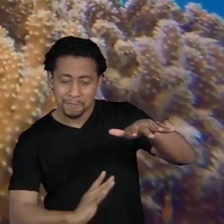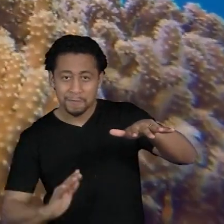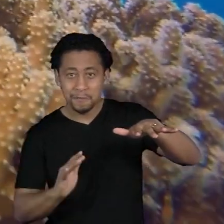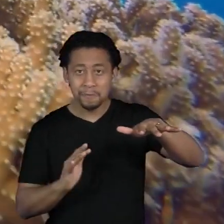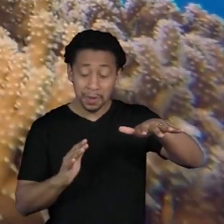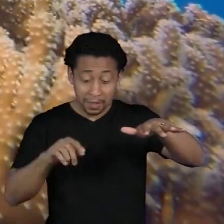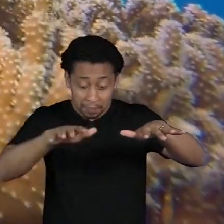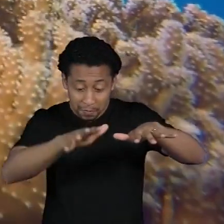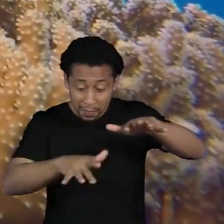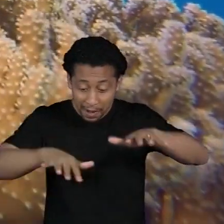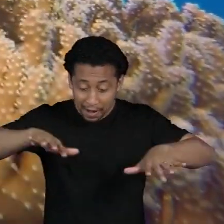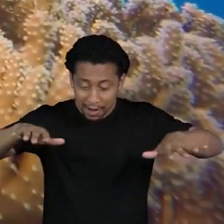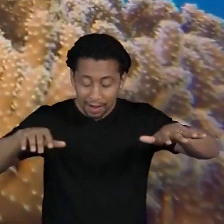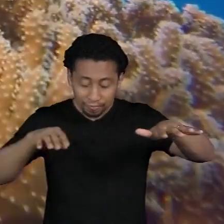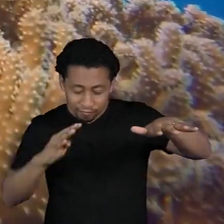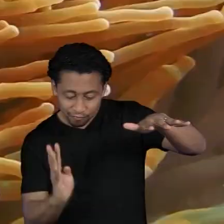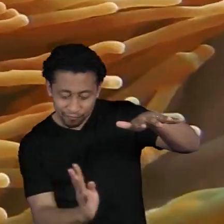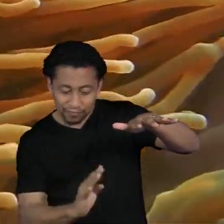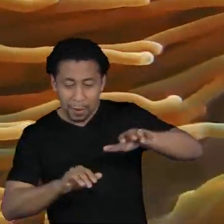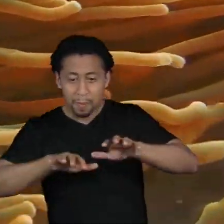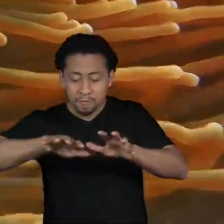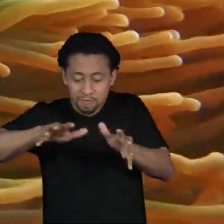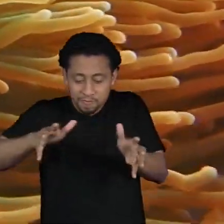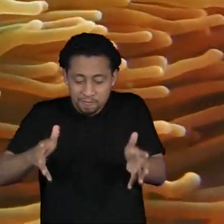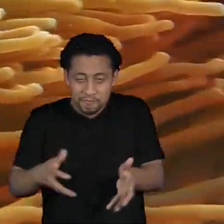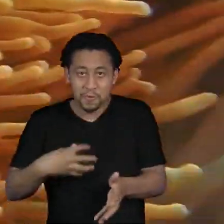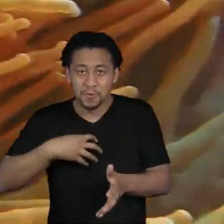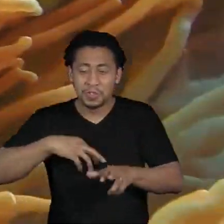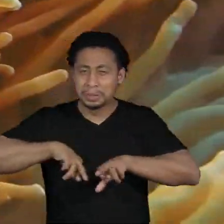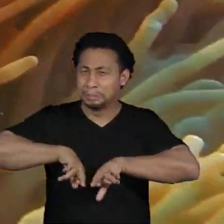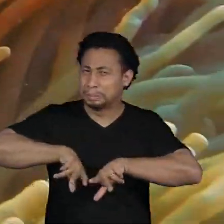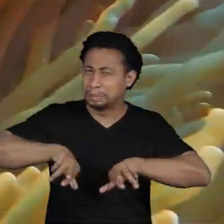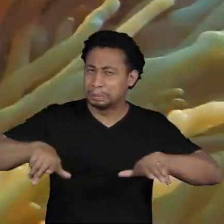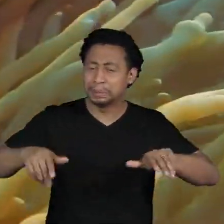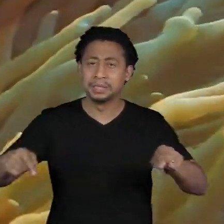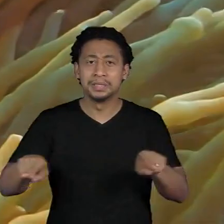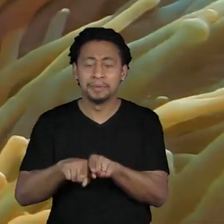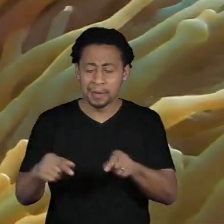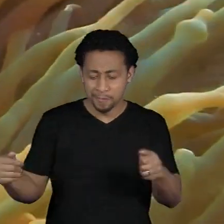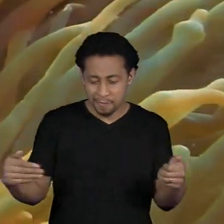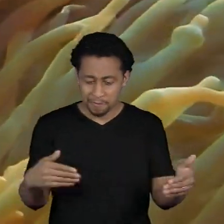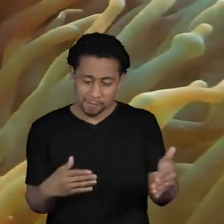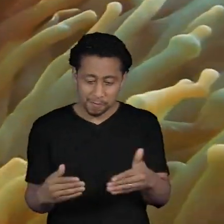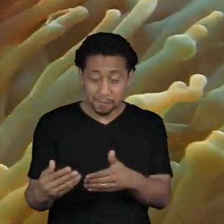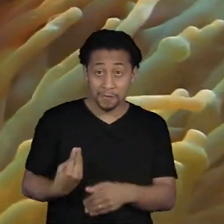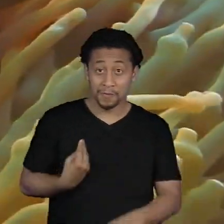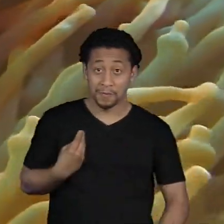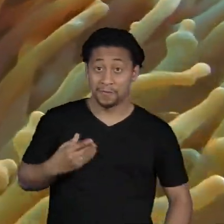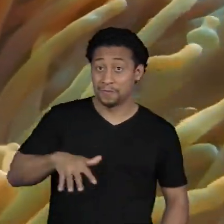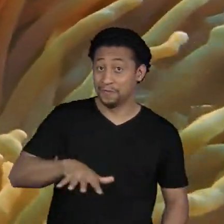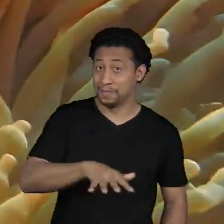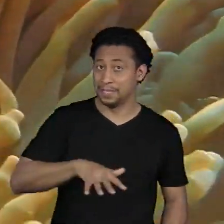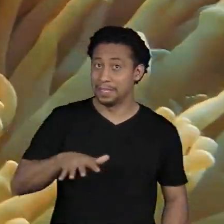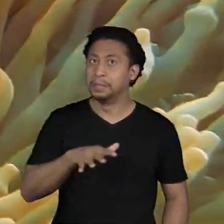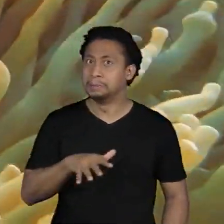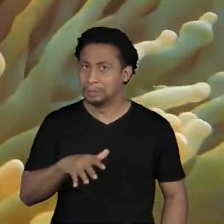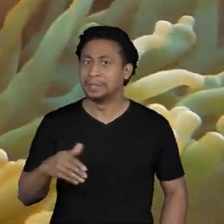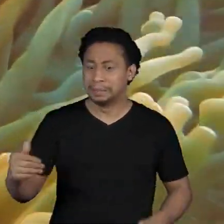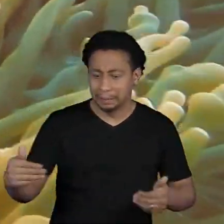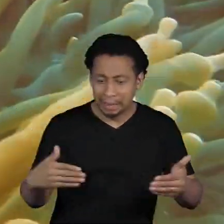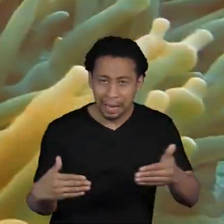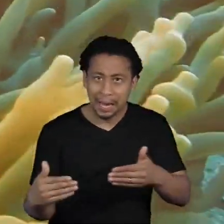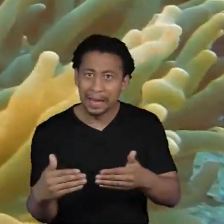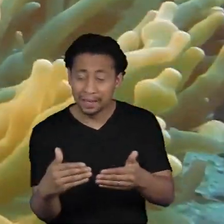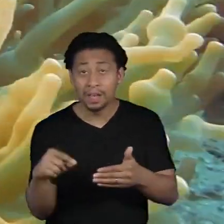encantam com seus formatos variados e a diversidade de espécies que abrigam Esses curiosos animais